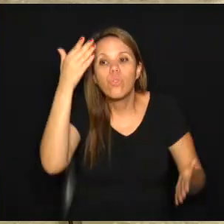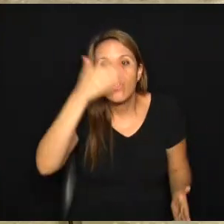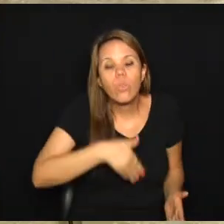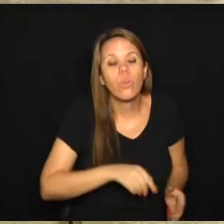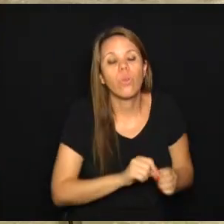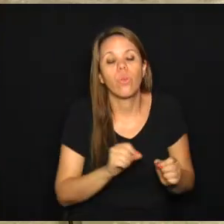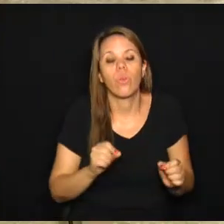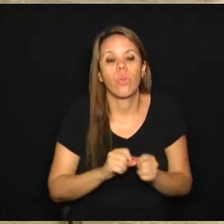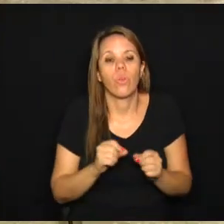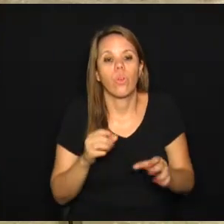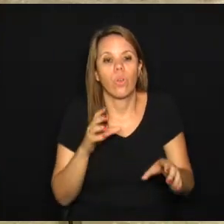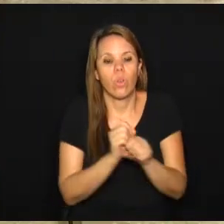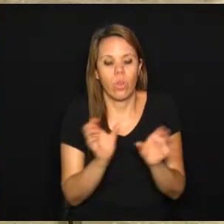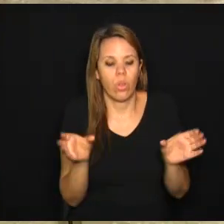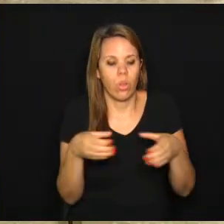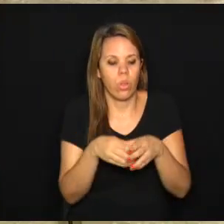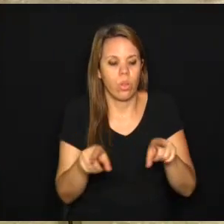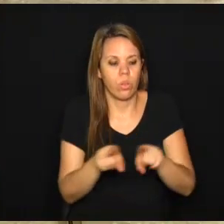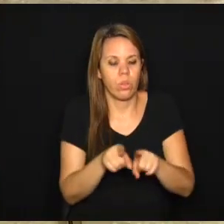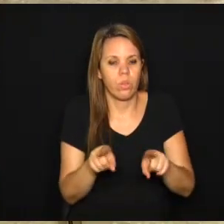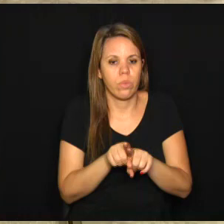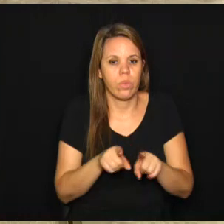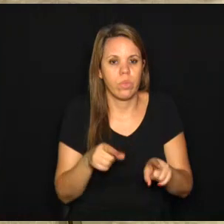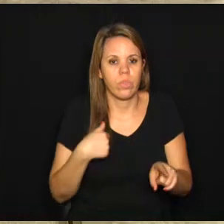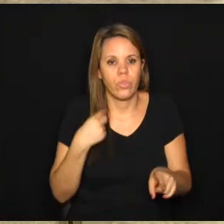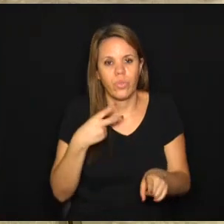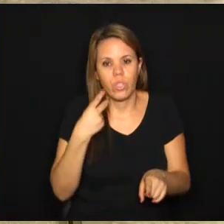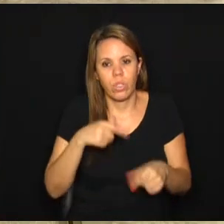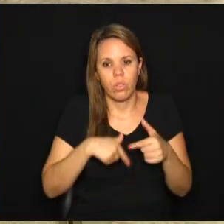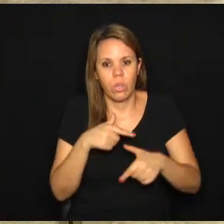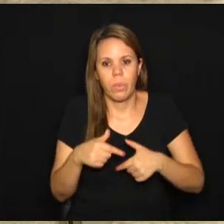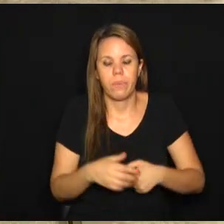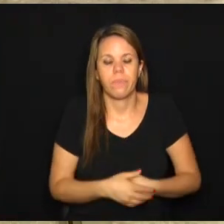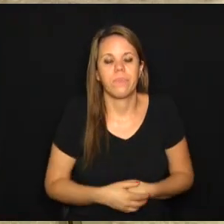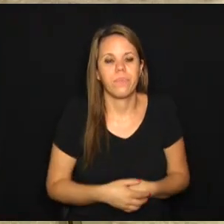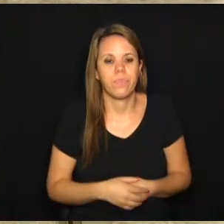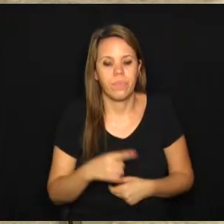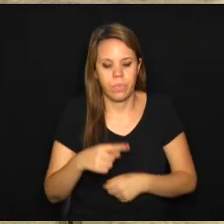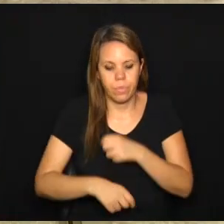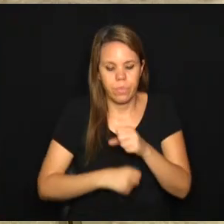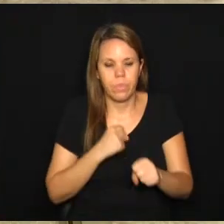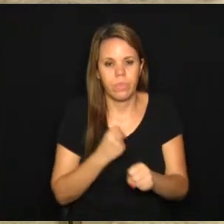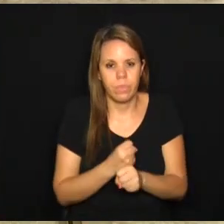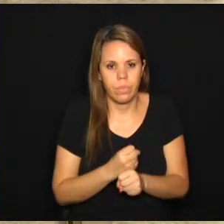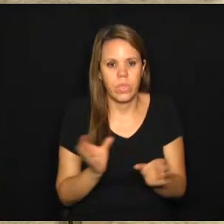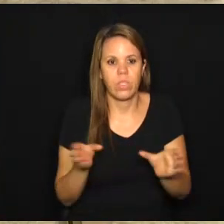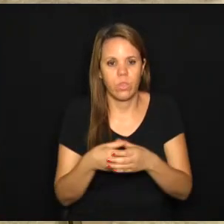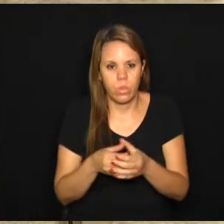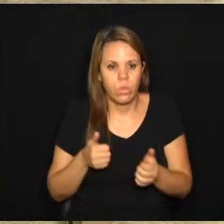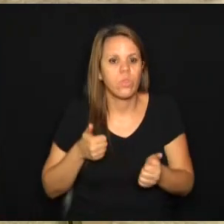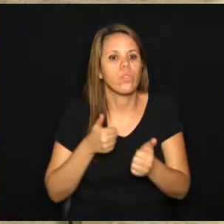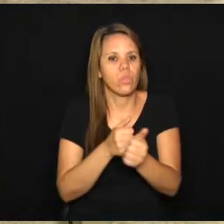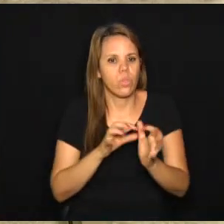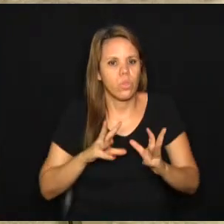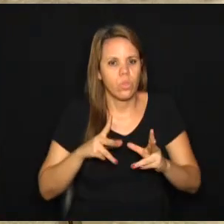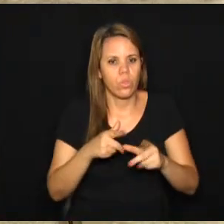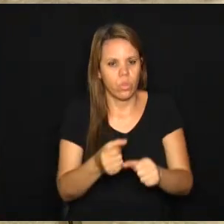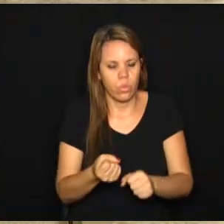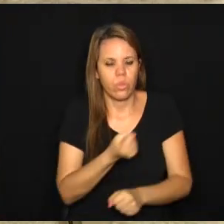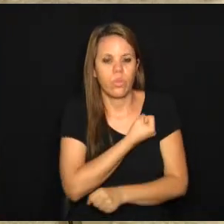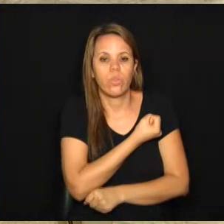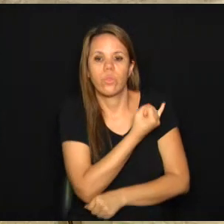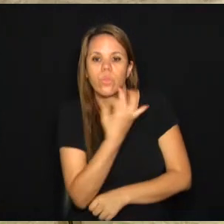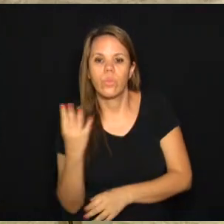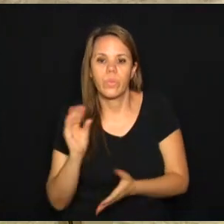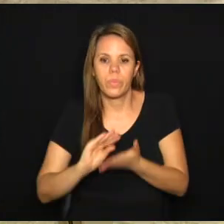através da comissão e também através do mandato de vereador. E para esse ano a comissão também continua acompanhando todos os números, né? Com certeza.